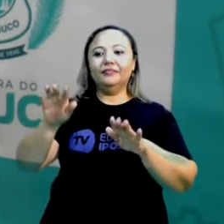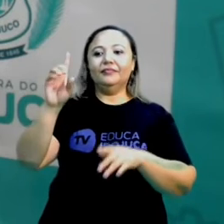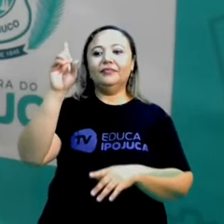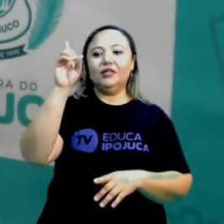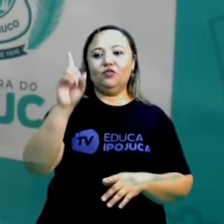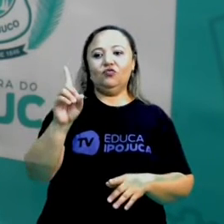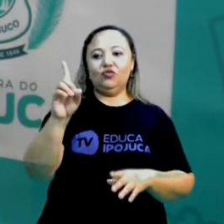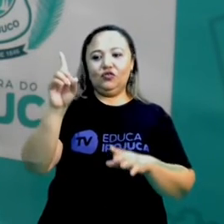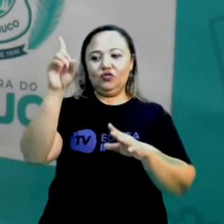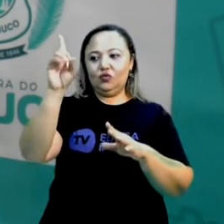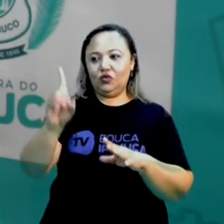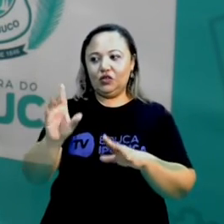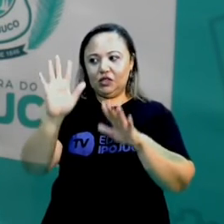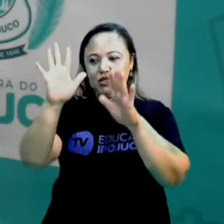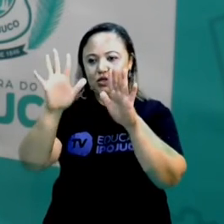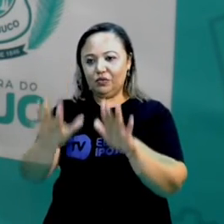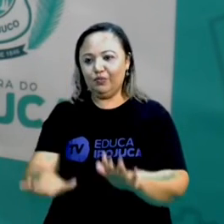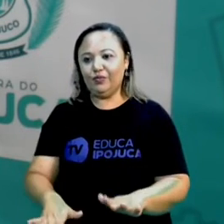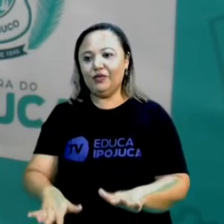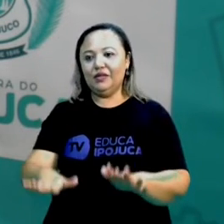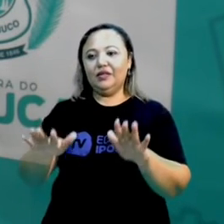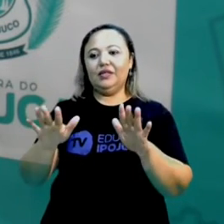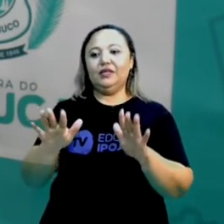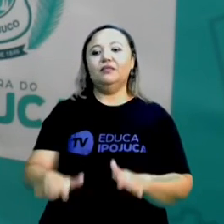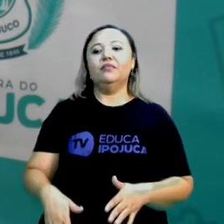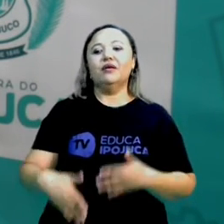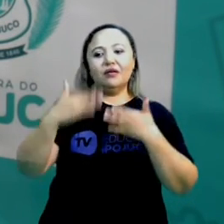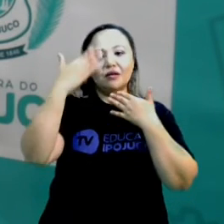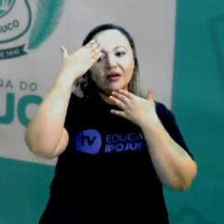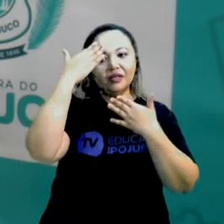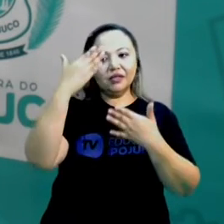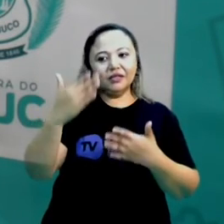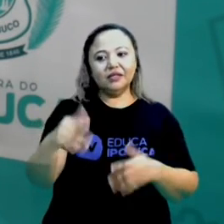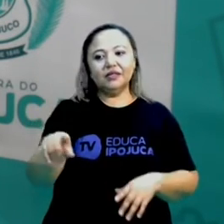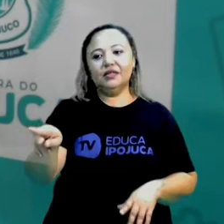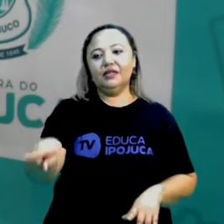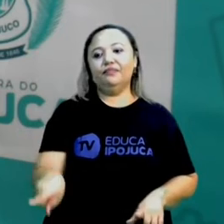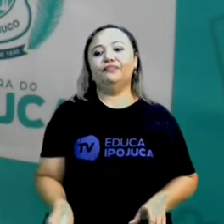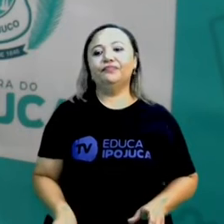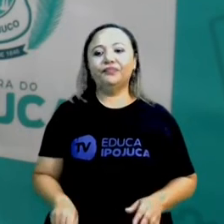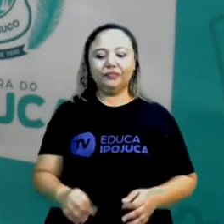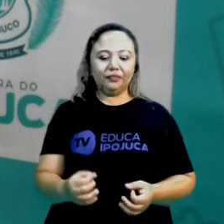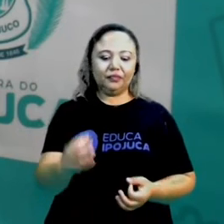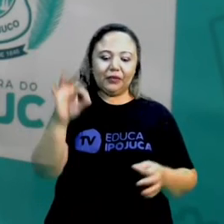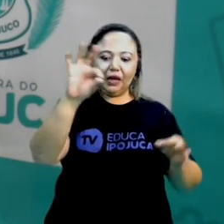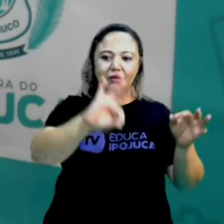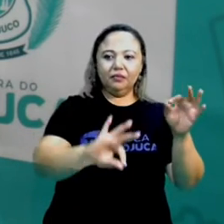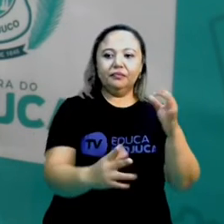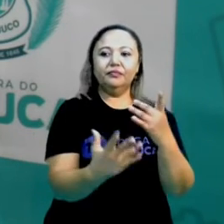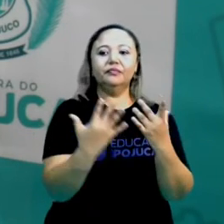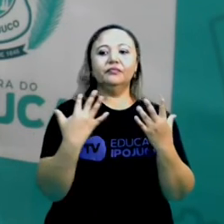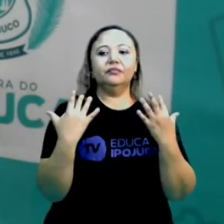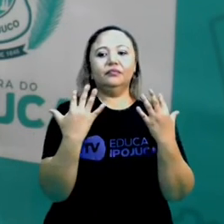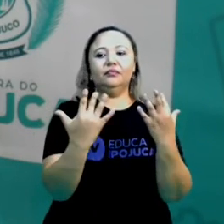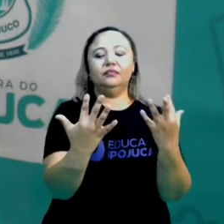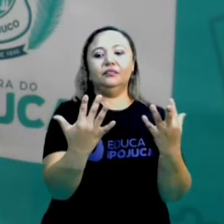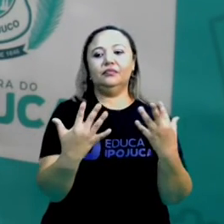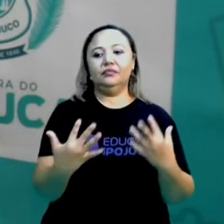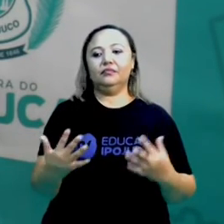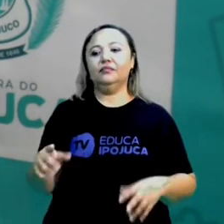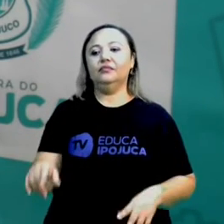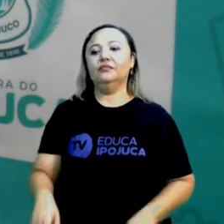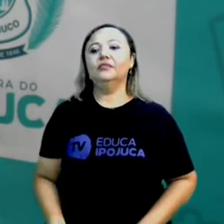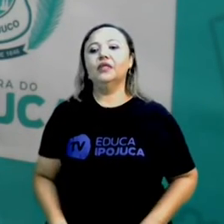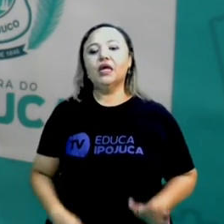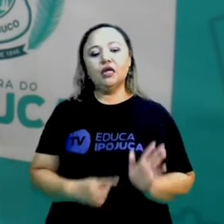agradecer também o que eles plantavam. Então, é uma forma de expressão,